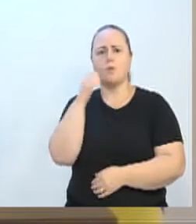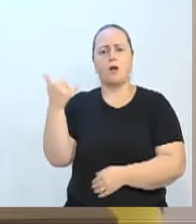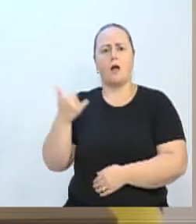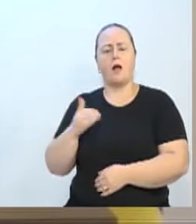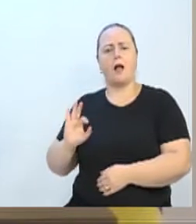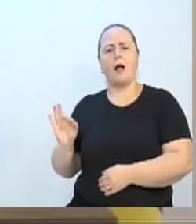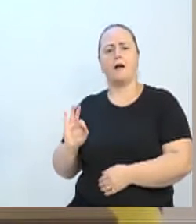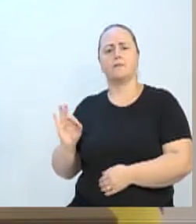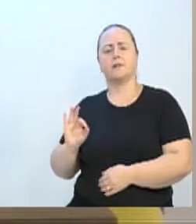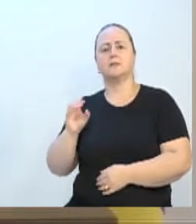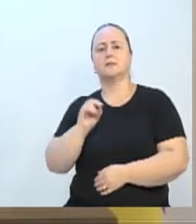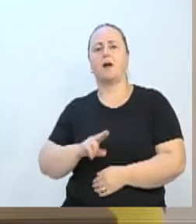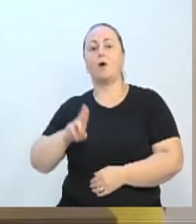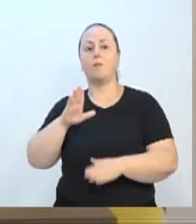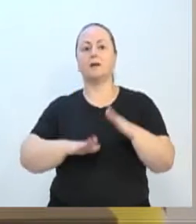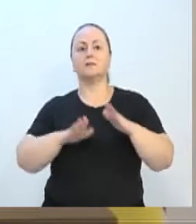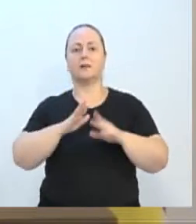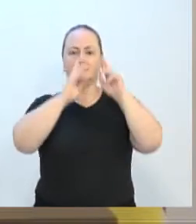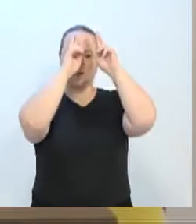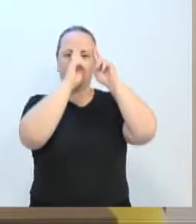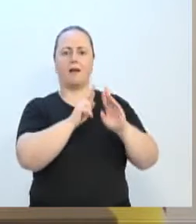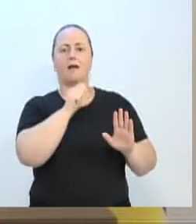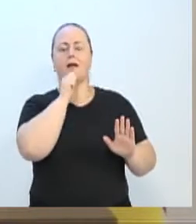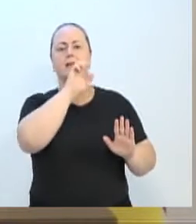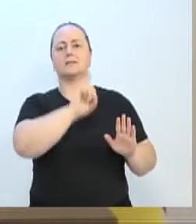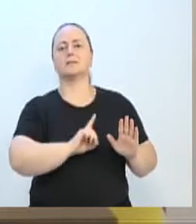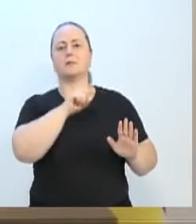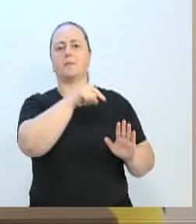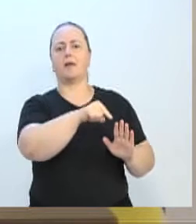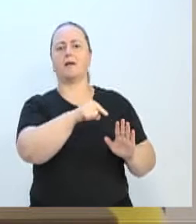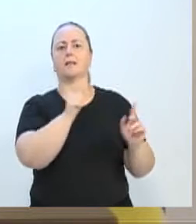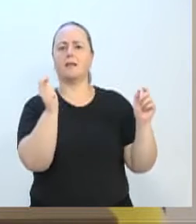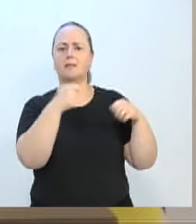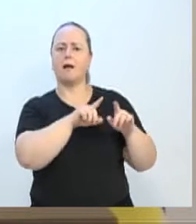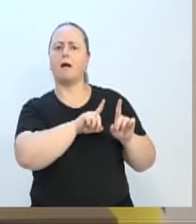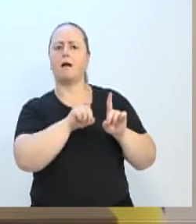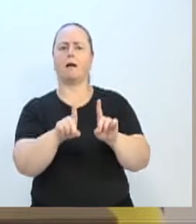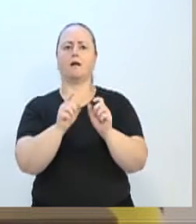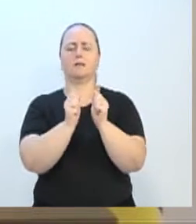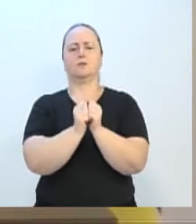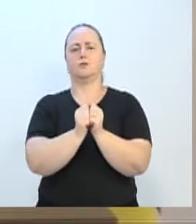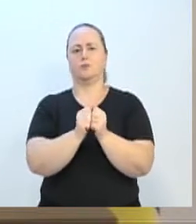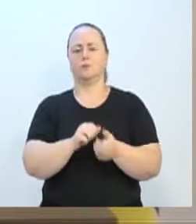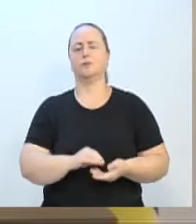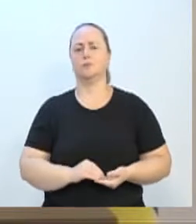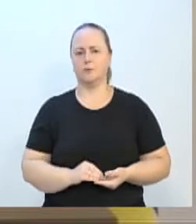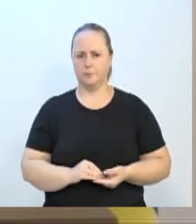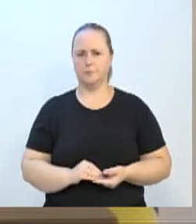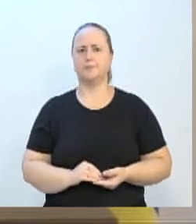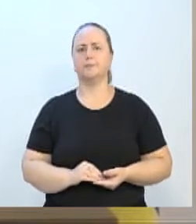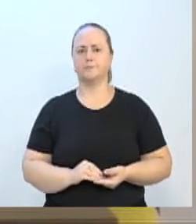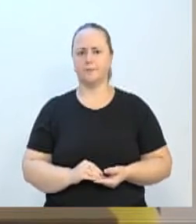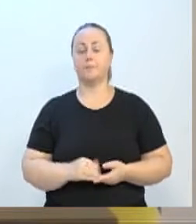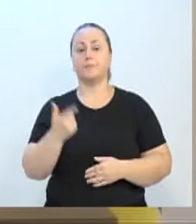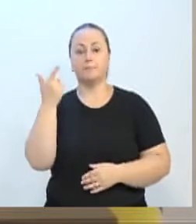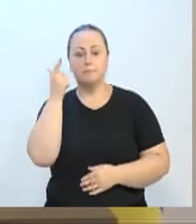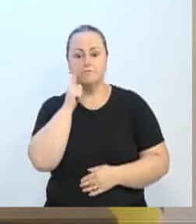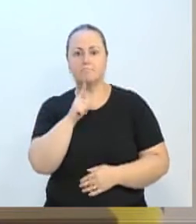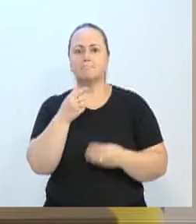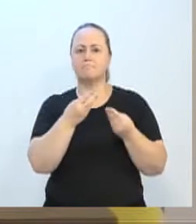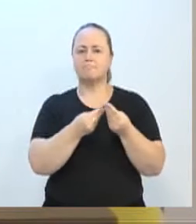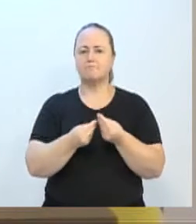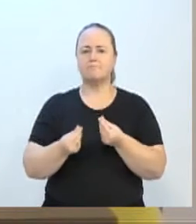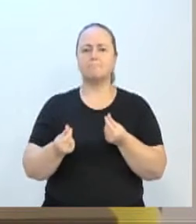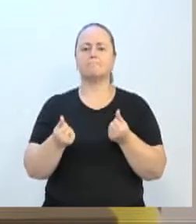direito ao qual não é respeitado. Então, precisamos fortalecer, sobretudo, essa temática, e construirmos aqui uma sociedade com muita sensibilidade, esse olhar